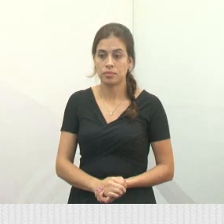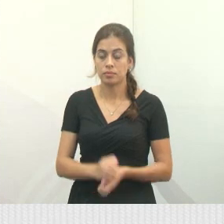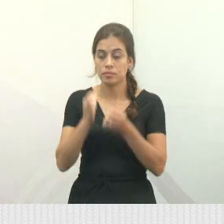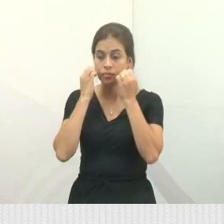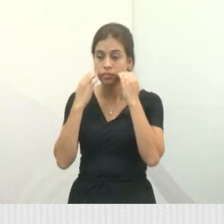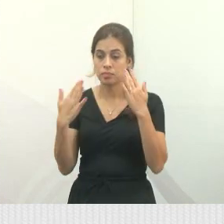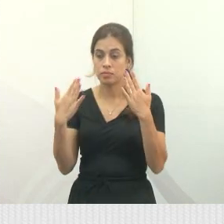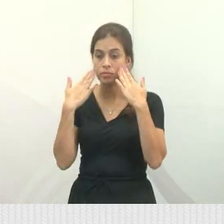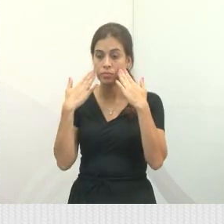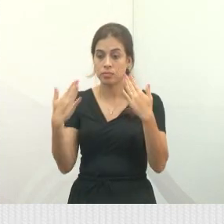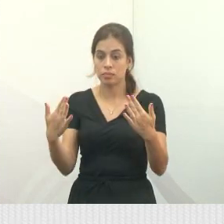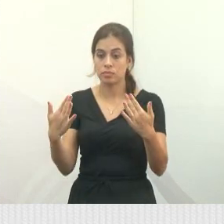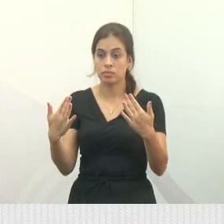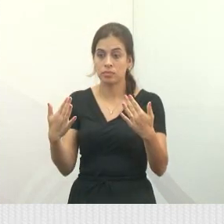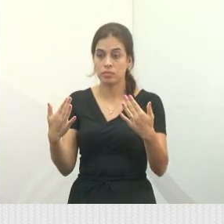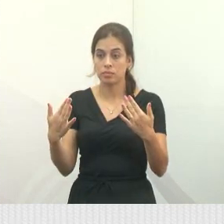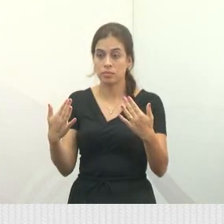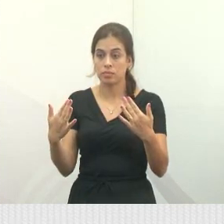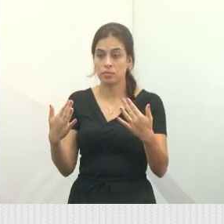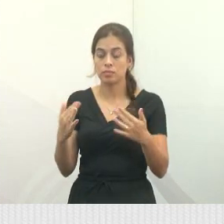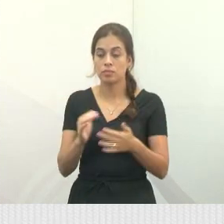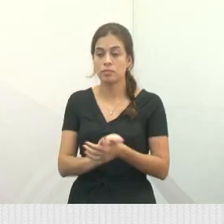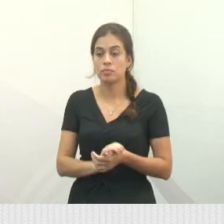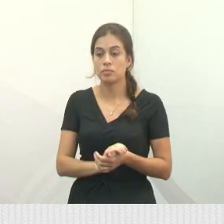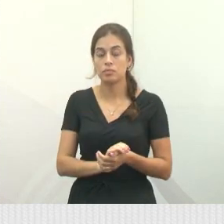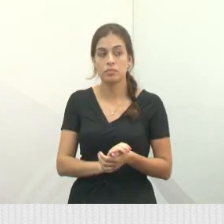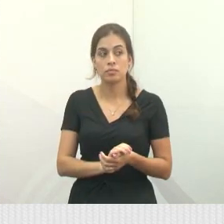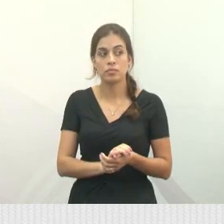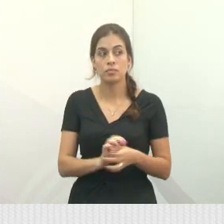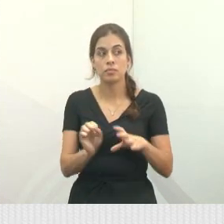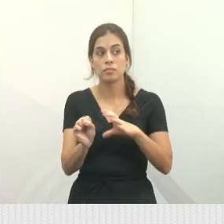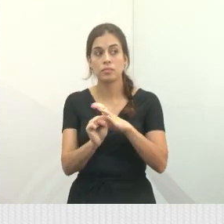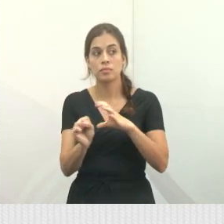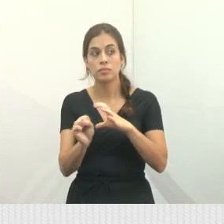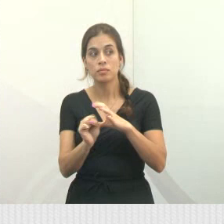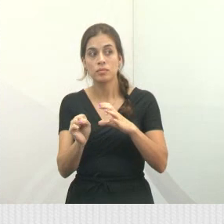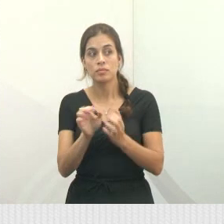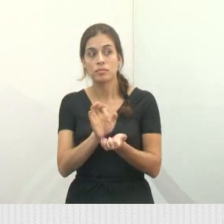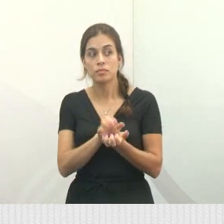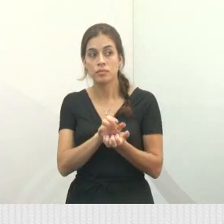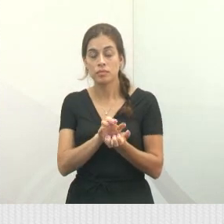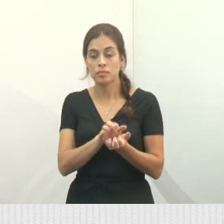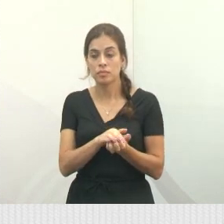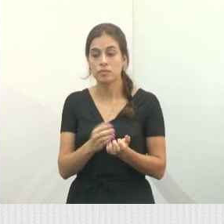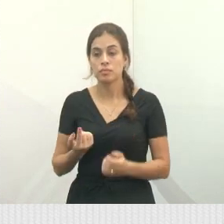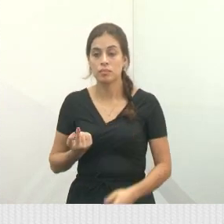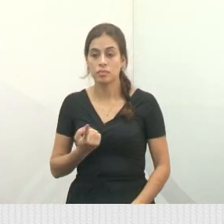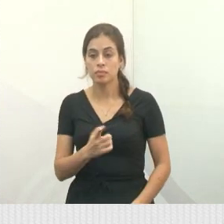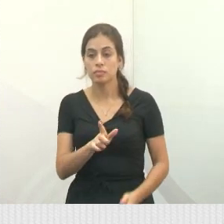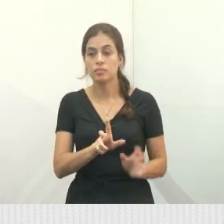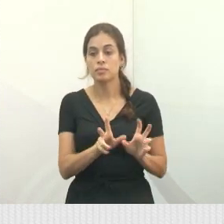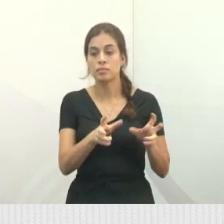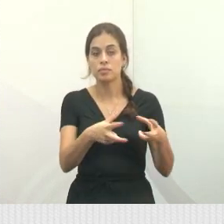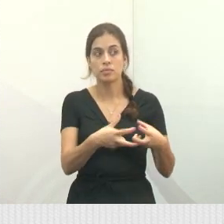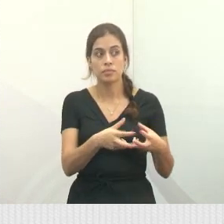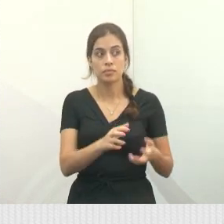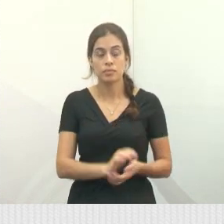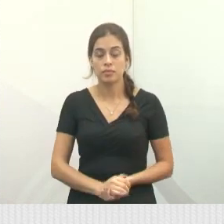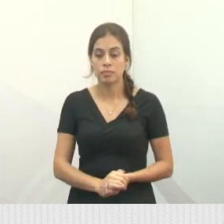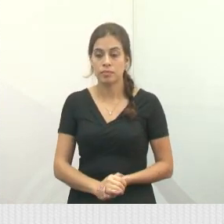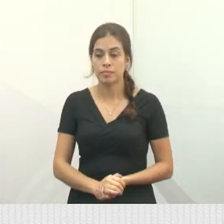Audiência pública da Santa Casa, que esteve aqui na Câmara Municipal,